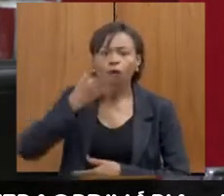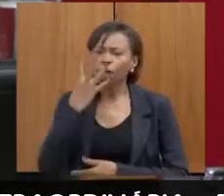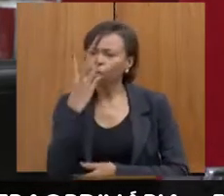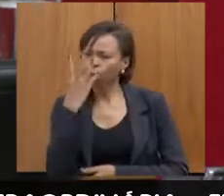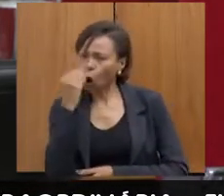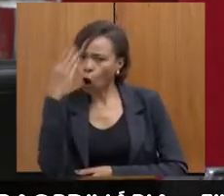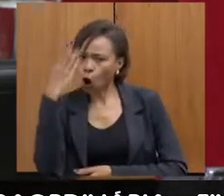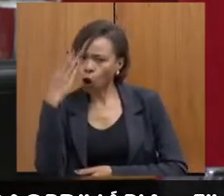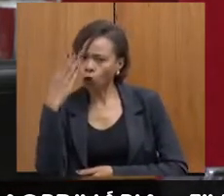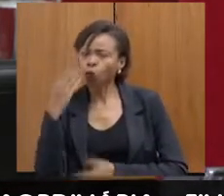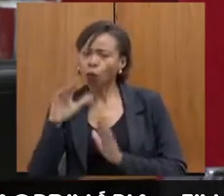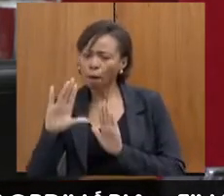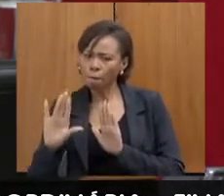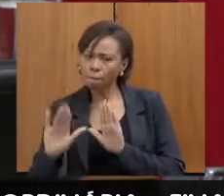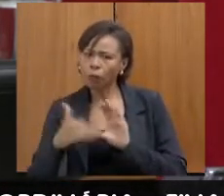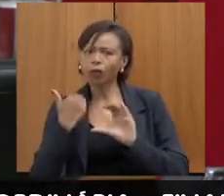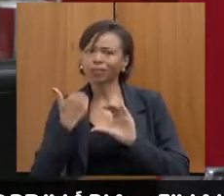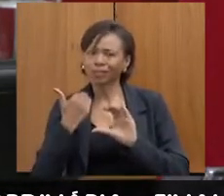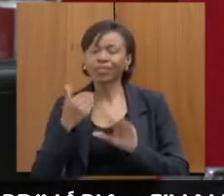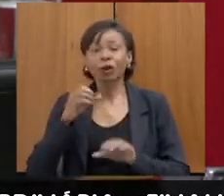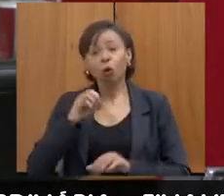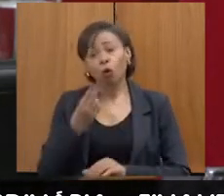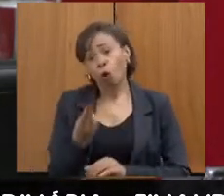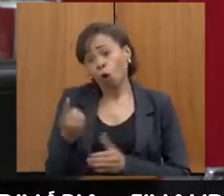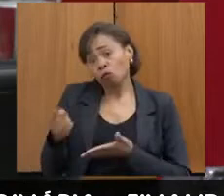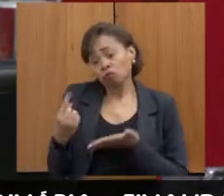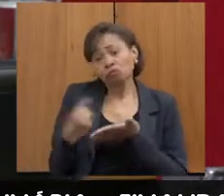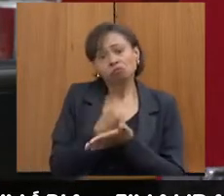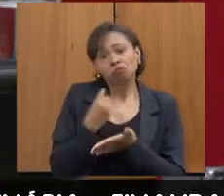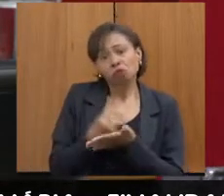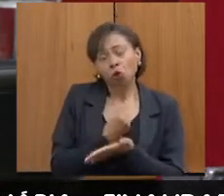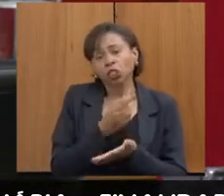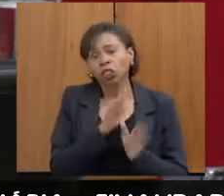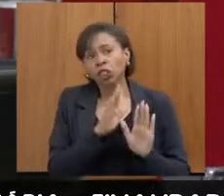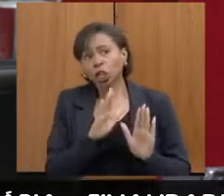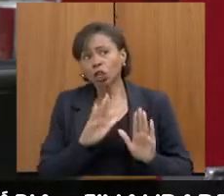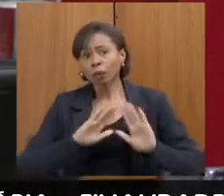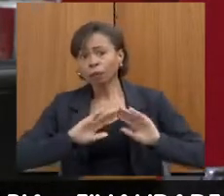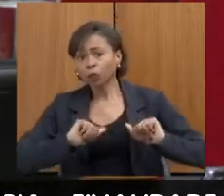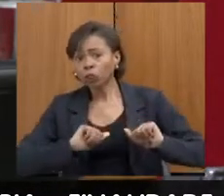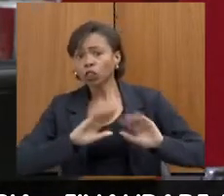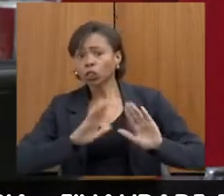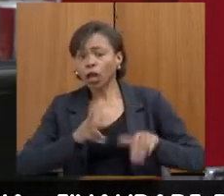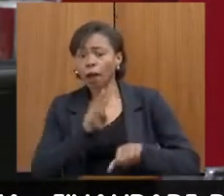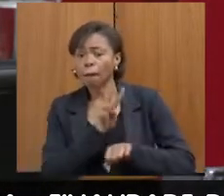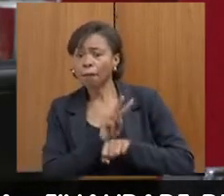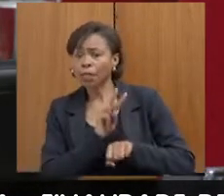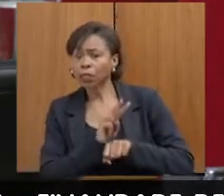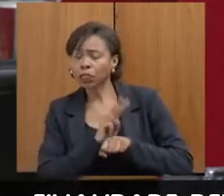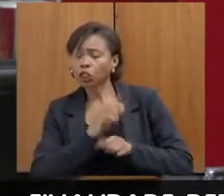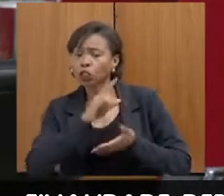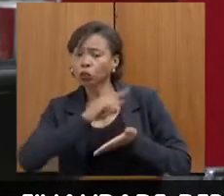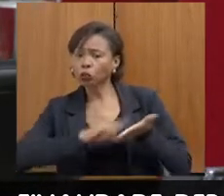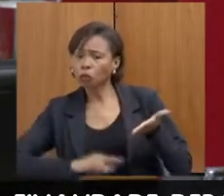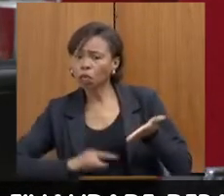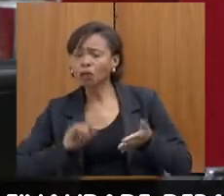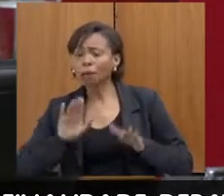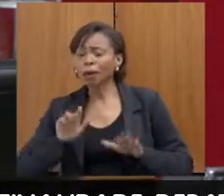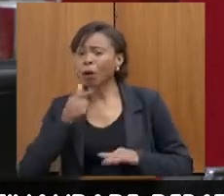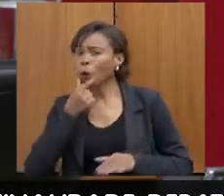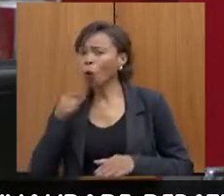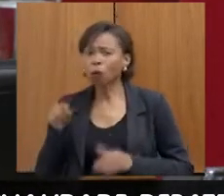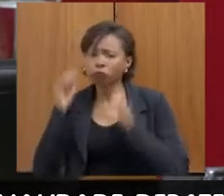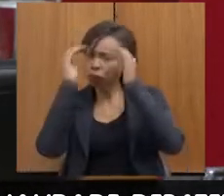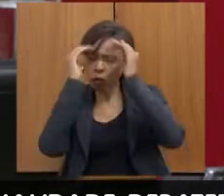isso. Ou quer até saber, olha, eu fiz o requerimento de medidas, foi deferida, não foi, ele está descumprindo. Então, esse WhatsApp foi uma